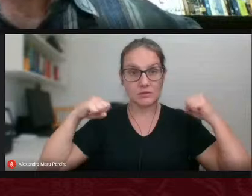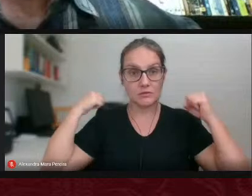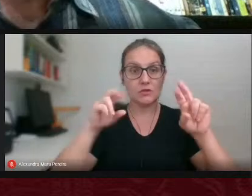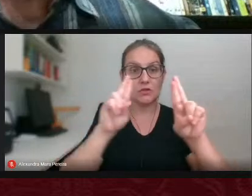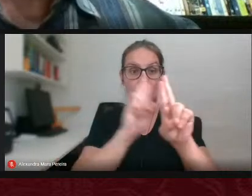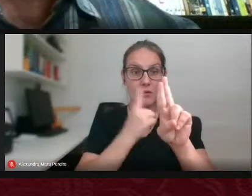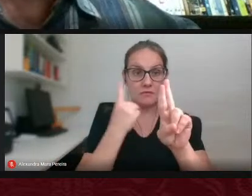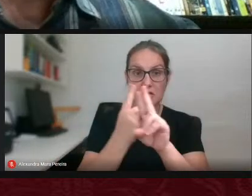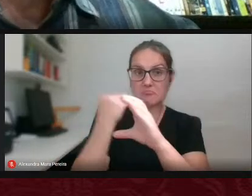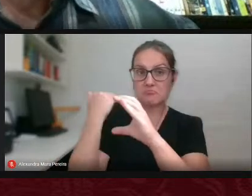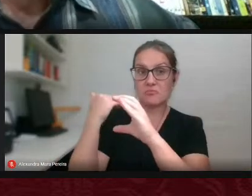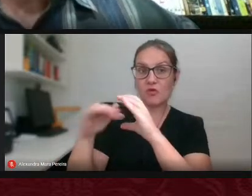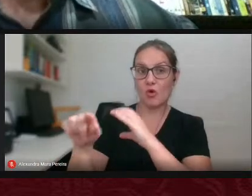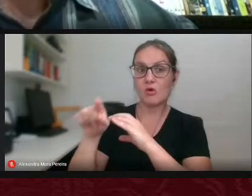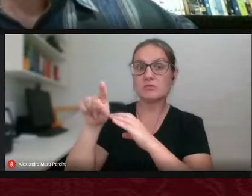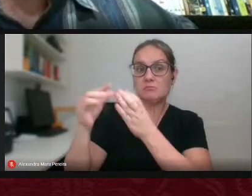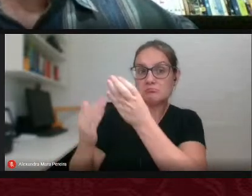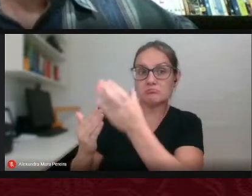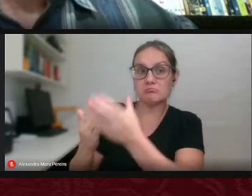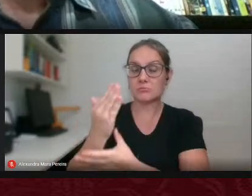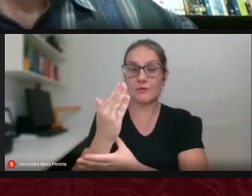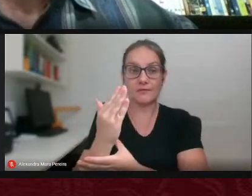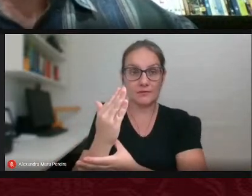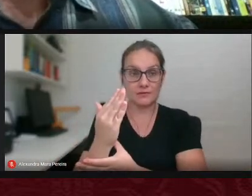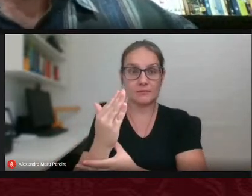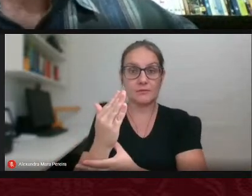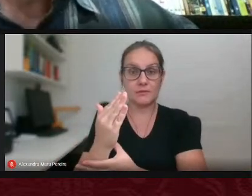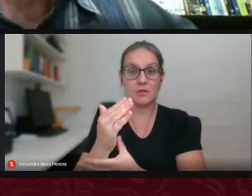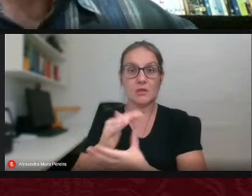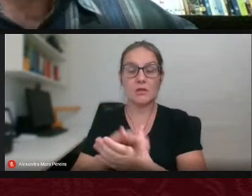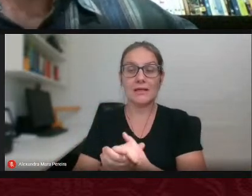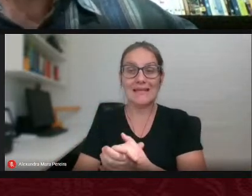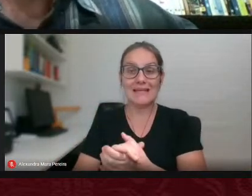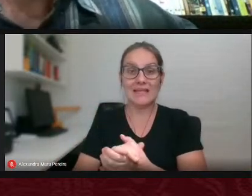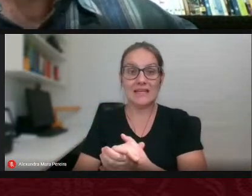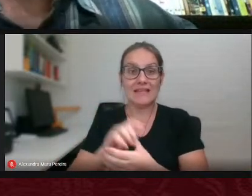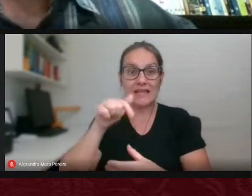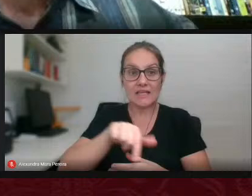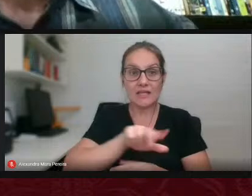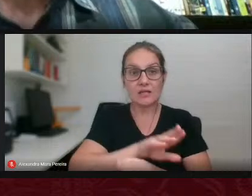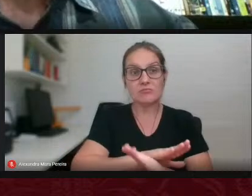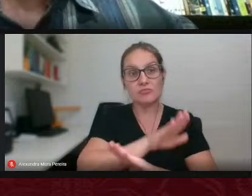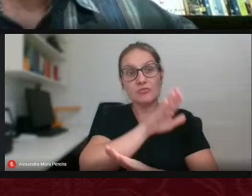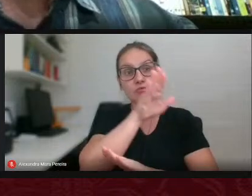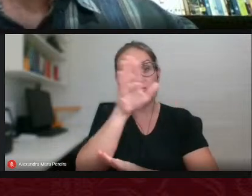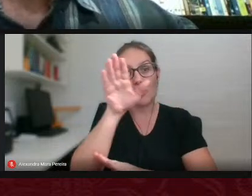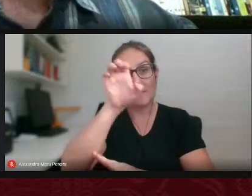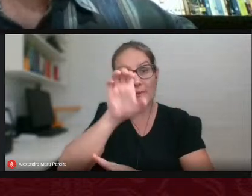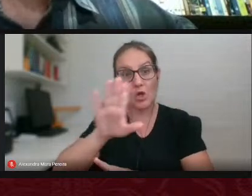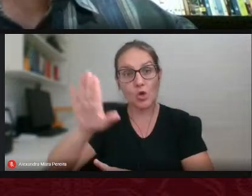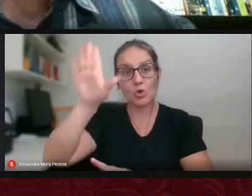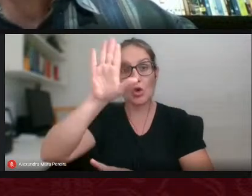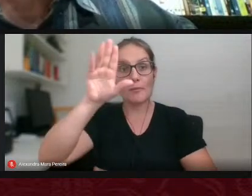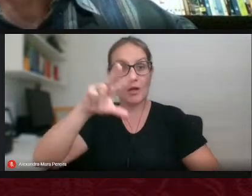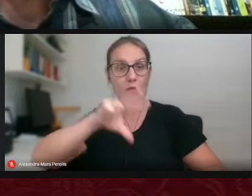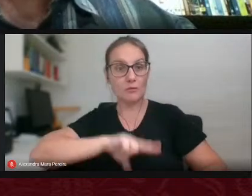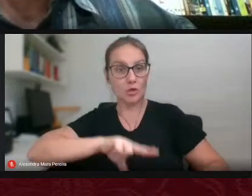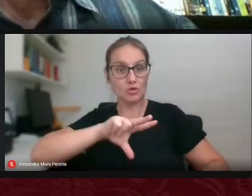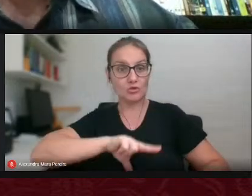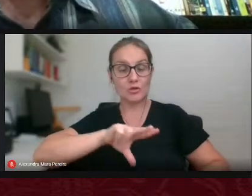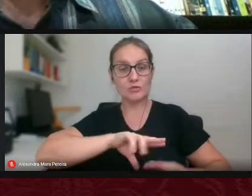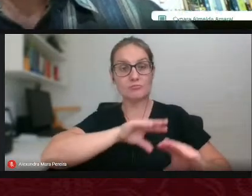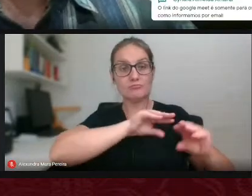projeto foi aprovado e daqui para Portugal, para a Europa, foram enviados sete